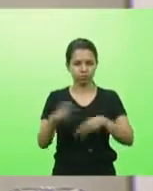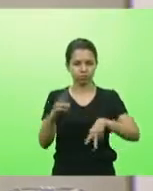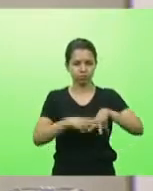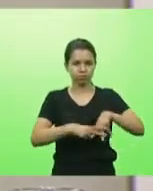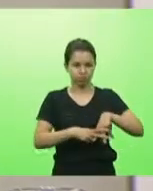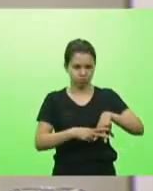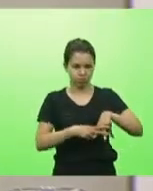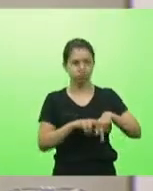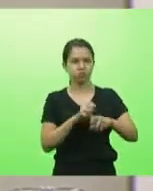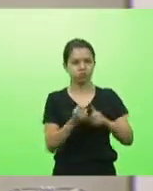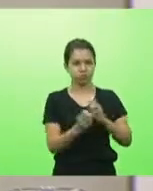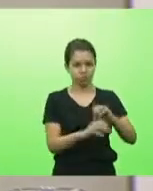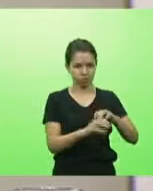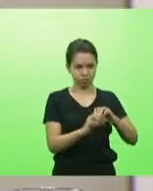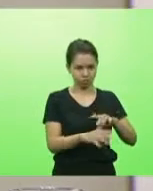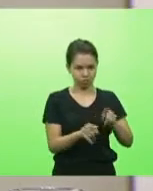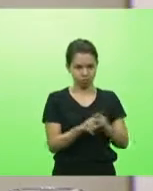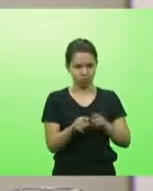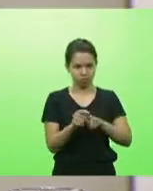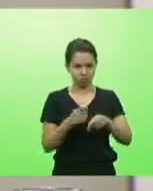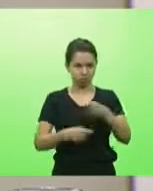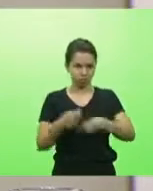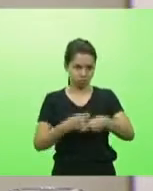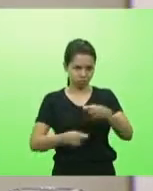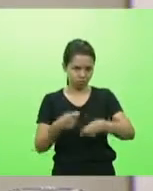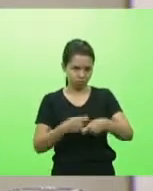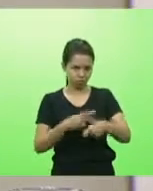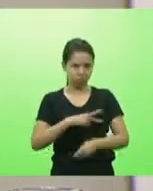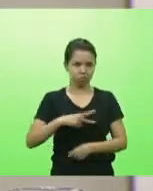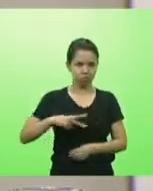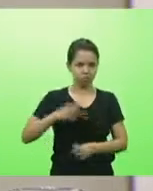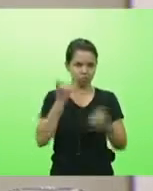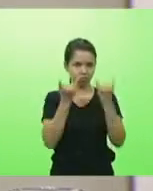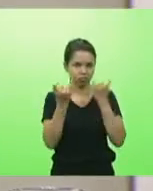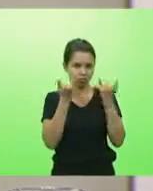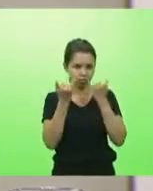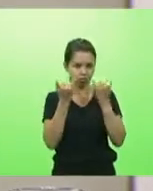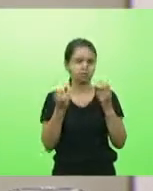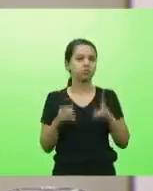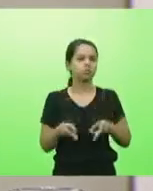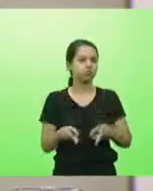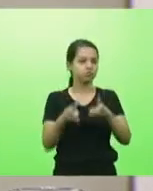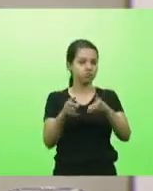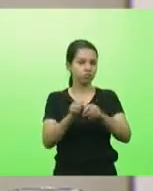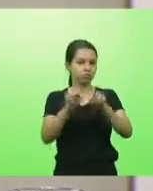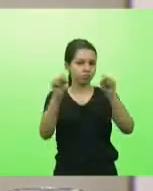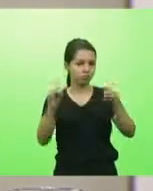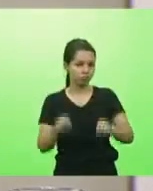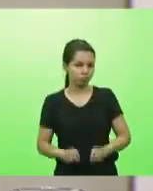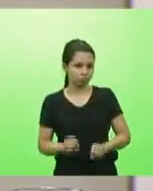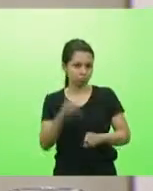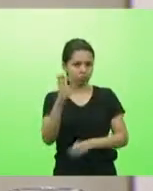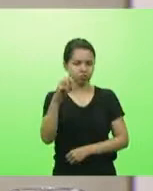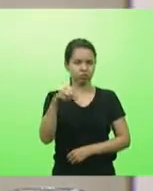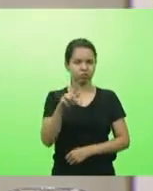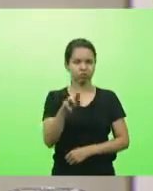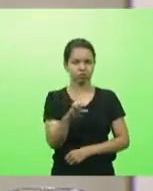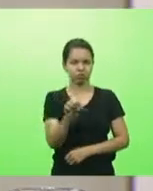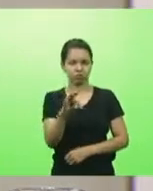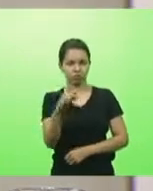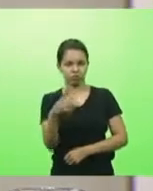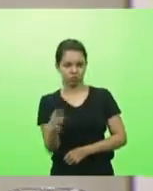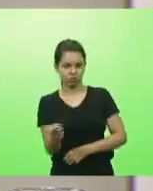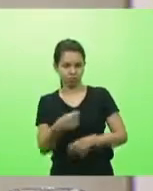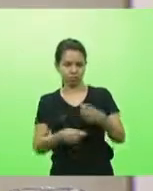-educativa e ao secretário da administração pública informações acerca da continuidade do sistema de cogestão na administração do presídio